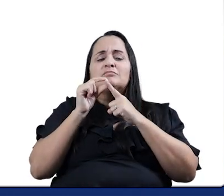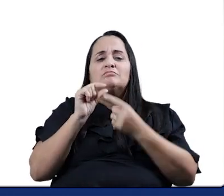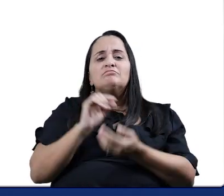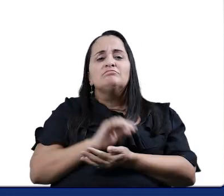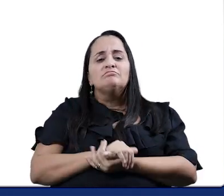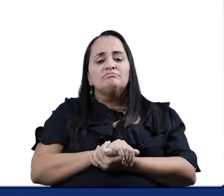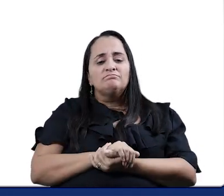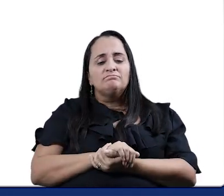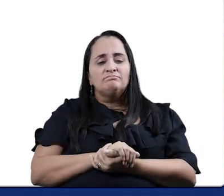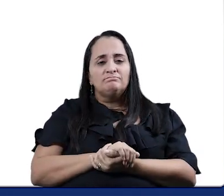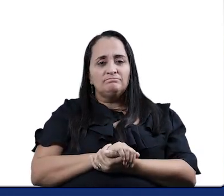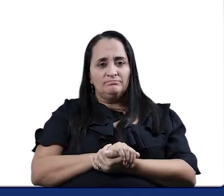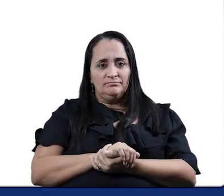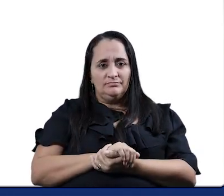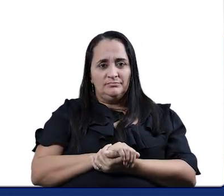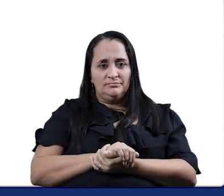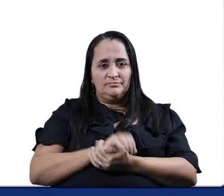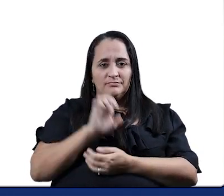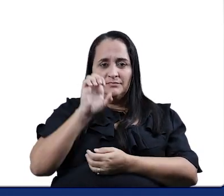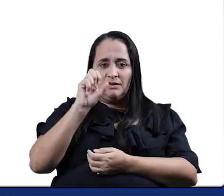Pirulito. Escrito.